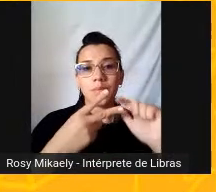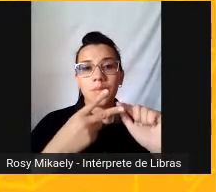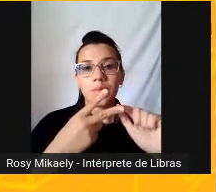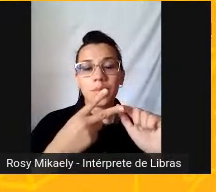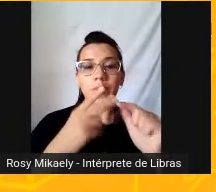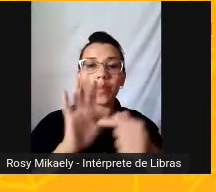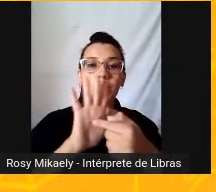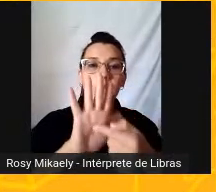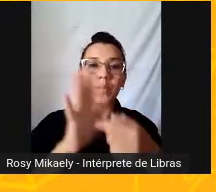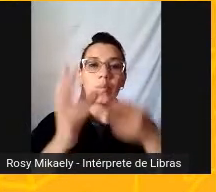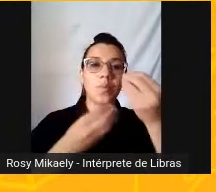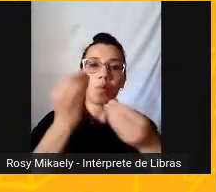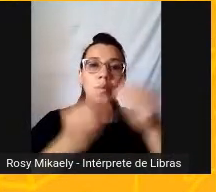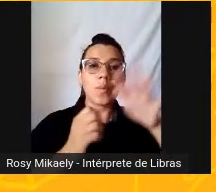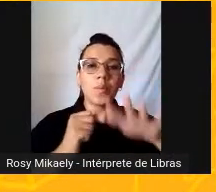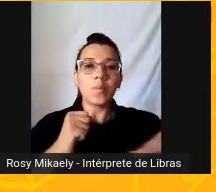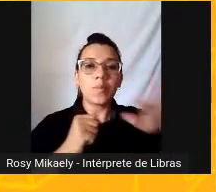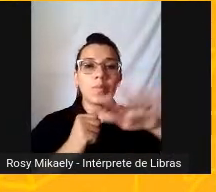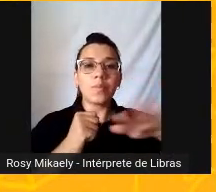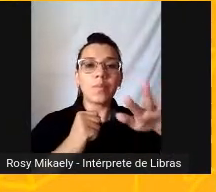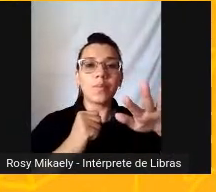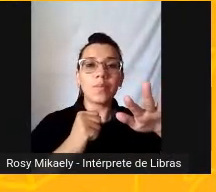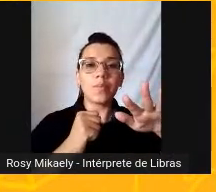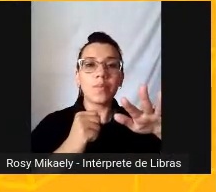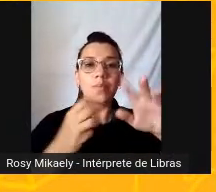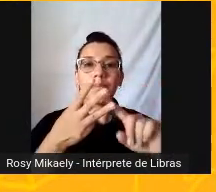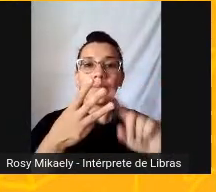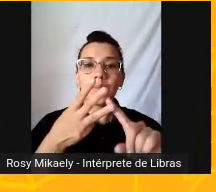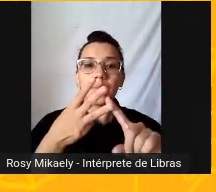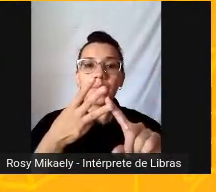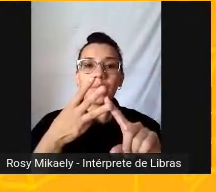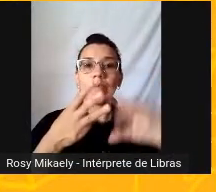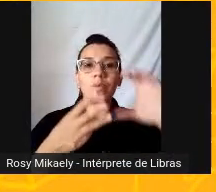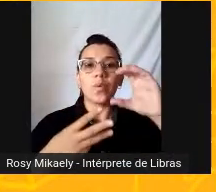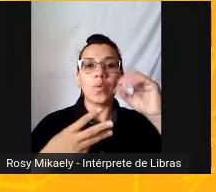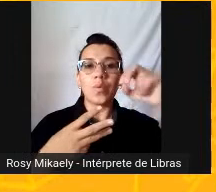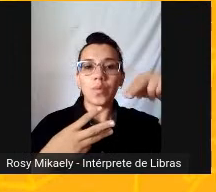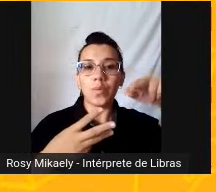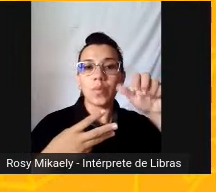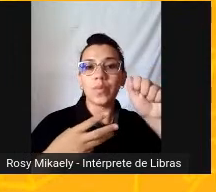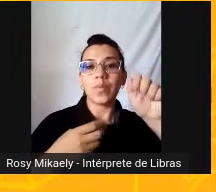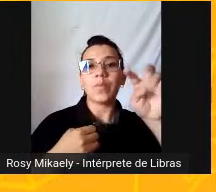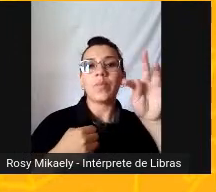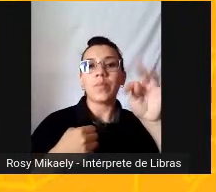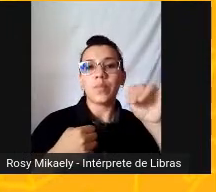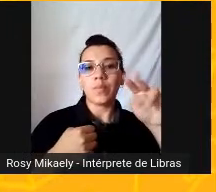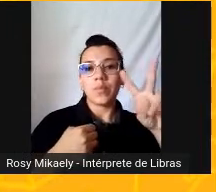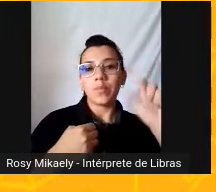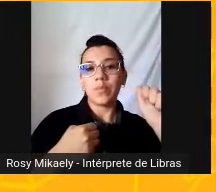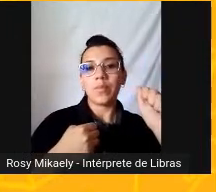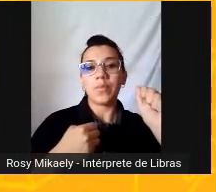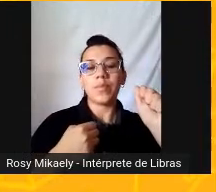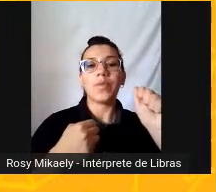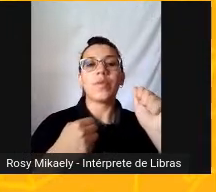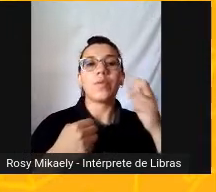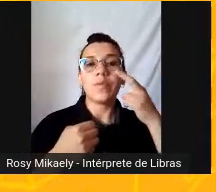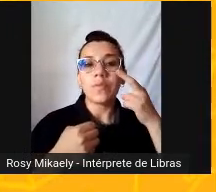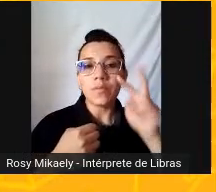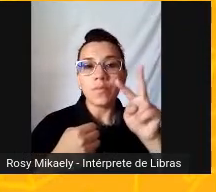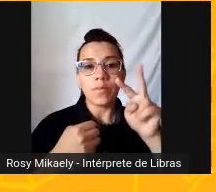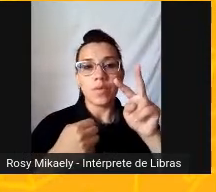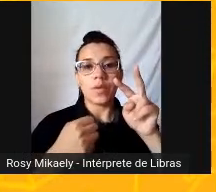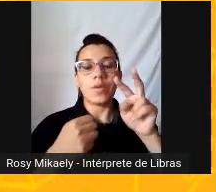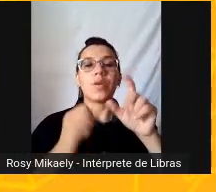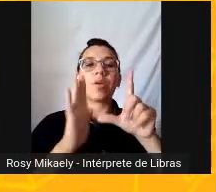Nós temos a Conativa, ou Apelativa, que é para convencer alguém a comprar, que está muito nas propagandas. Nós